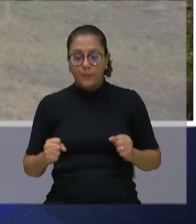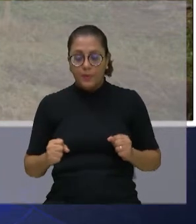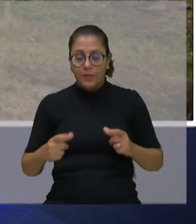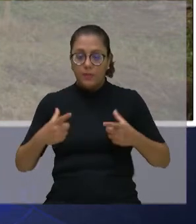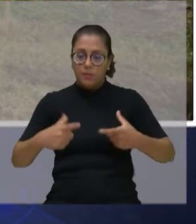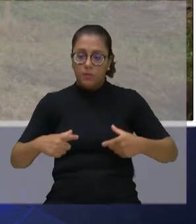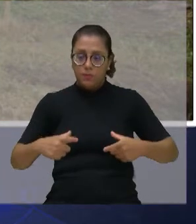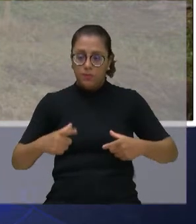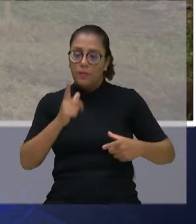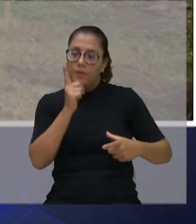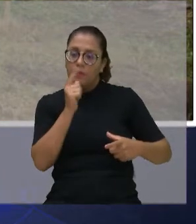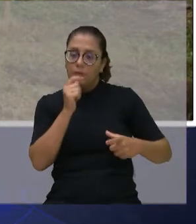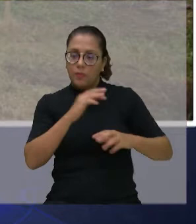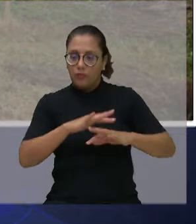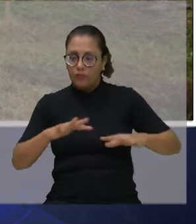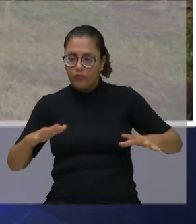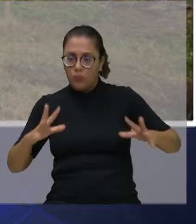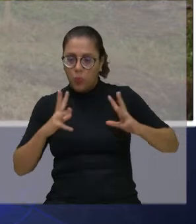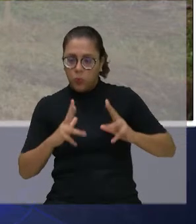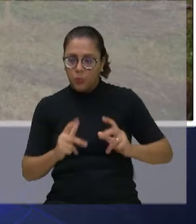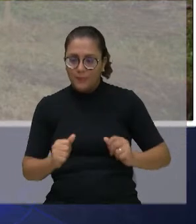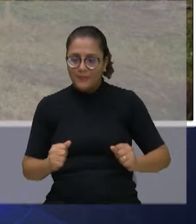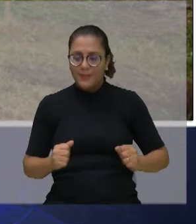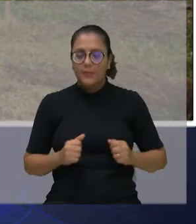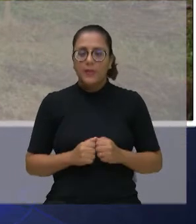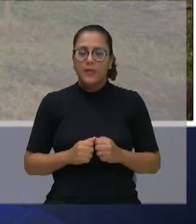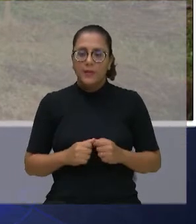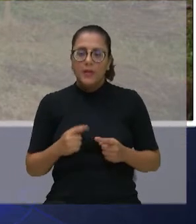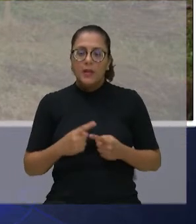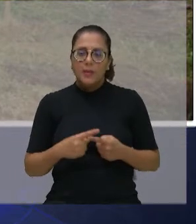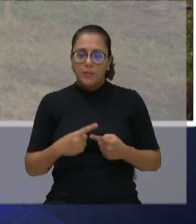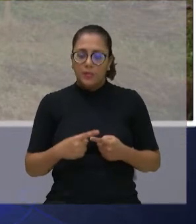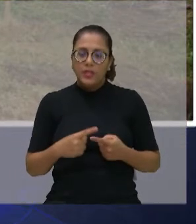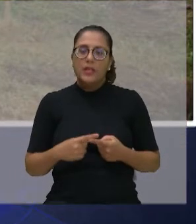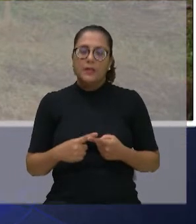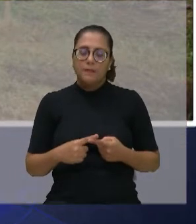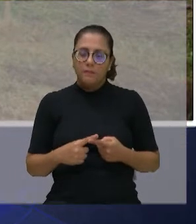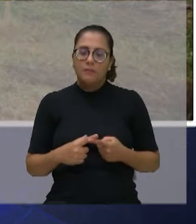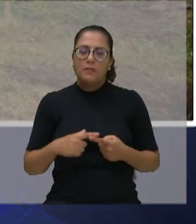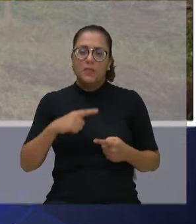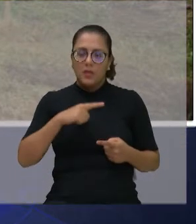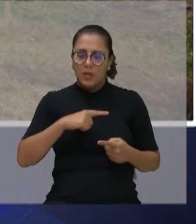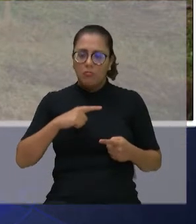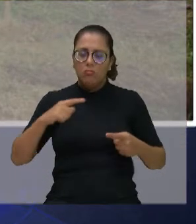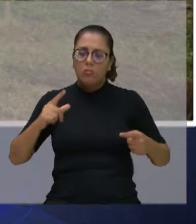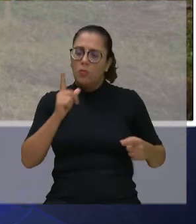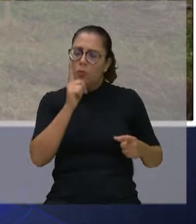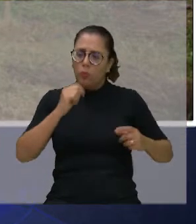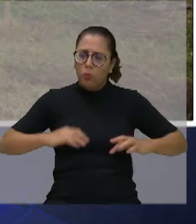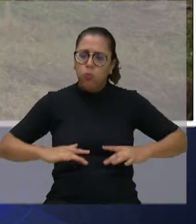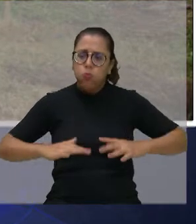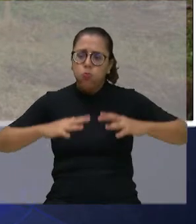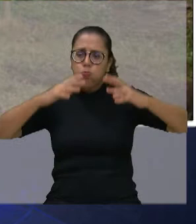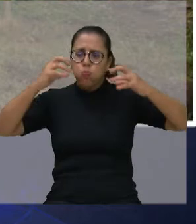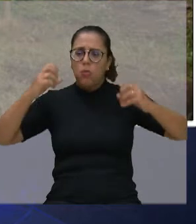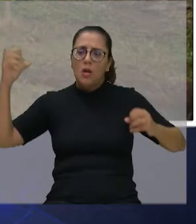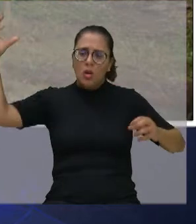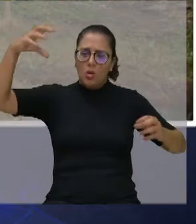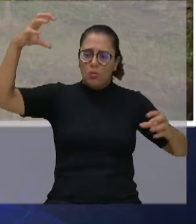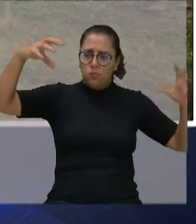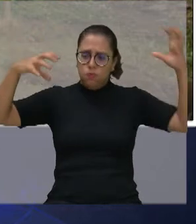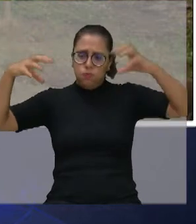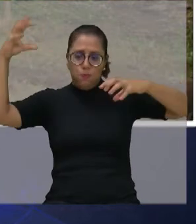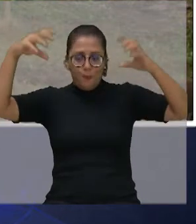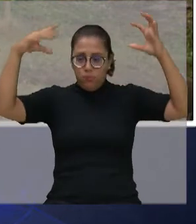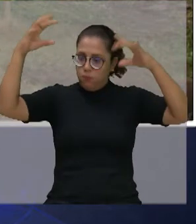limpos, que está segurando também muito enchente, porque cada dia mais as tempestades estão vindo com mais